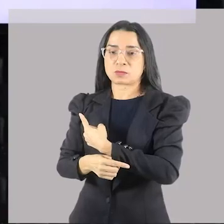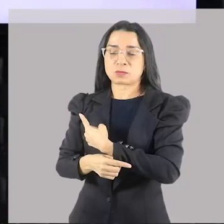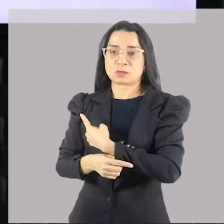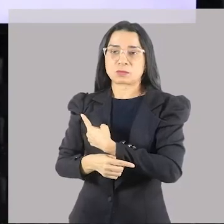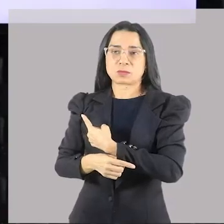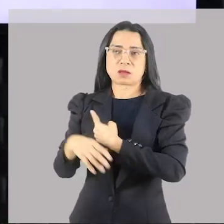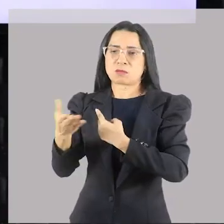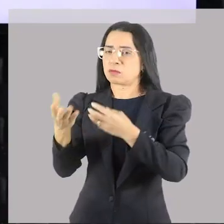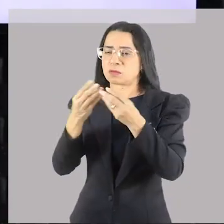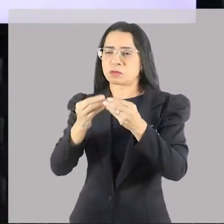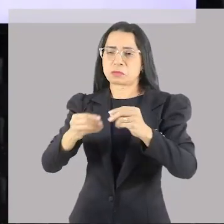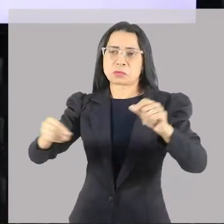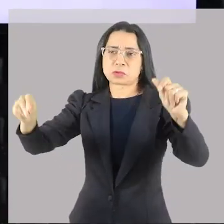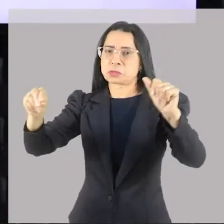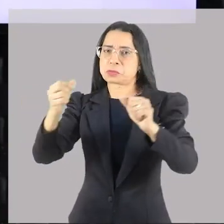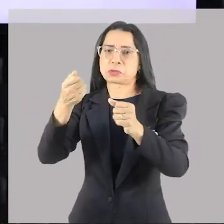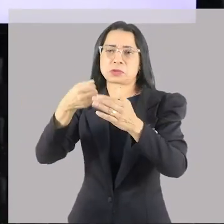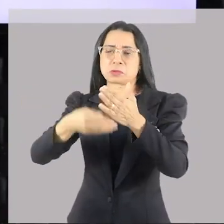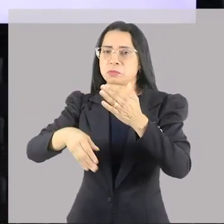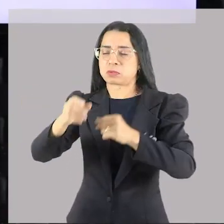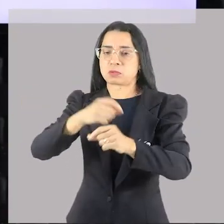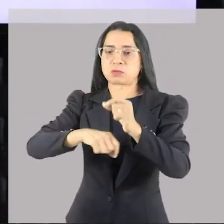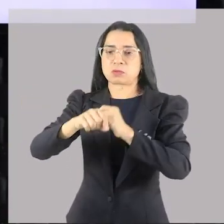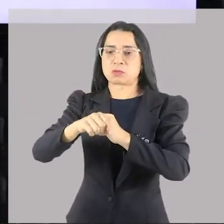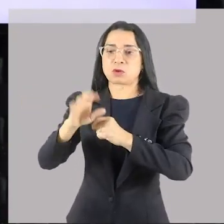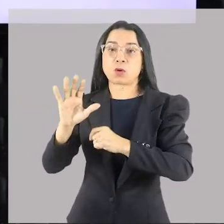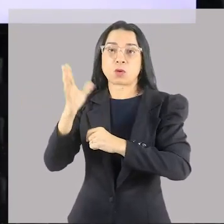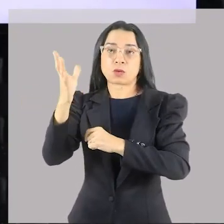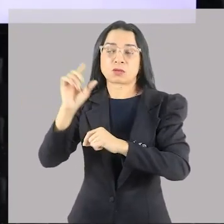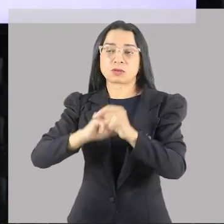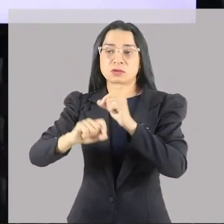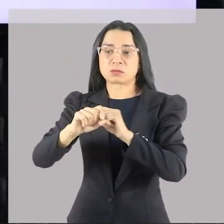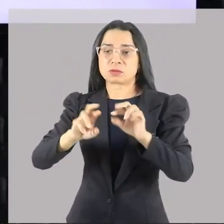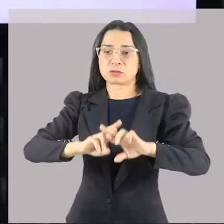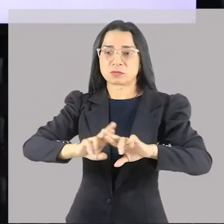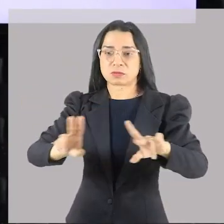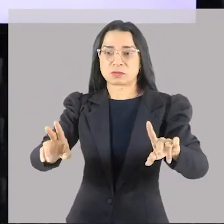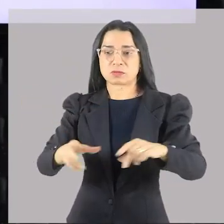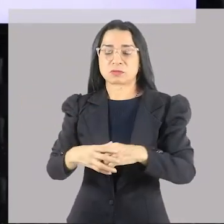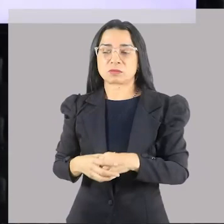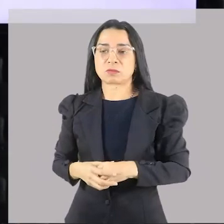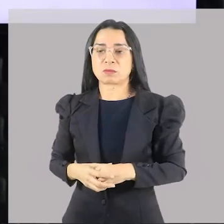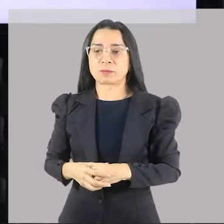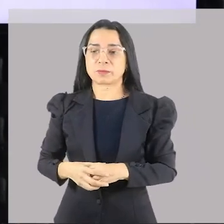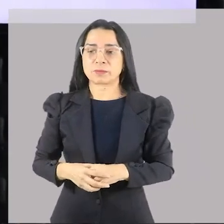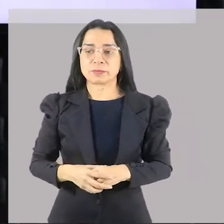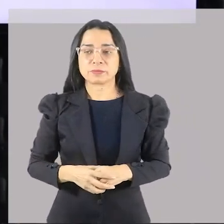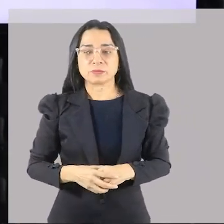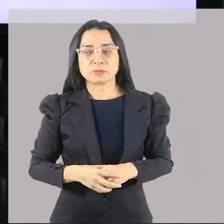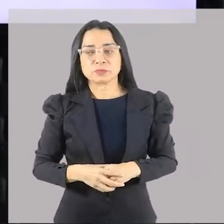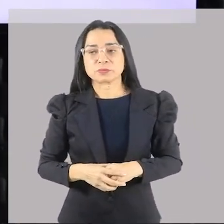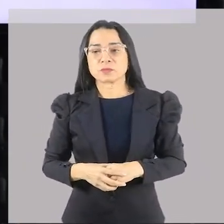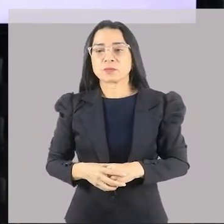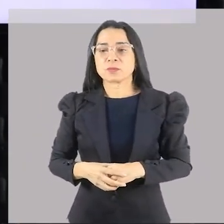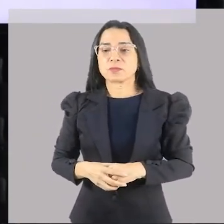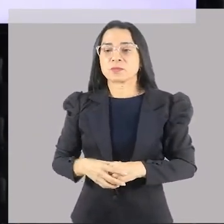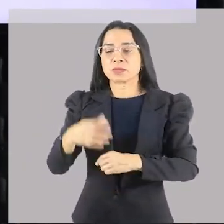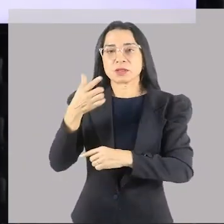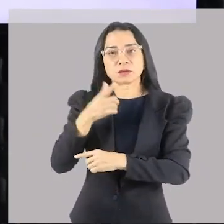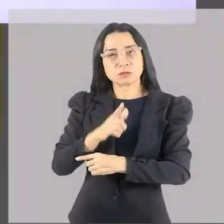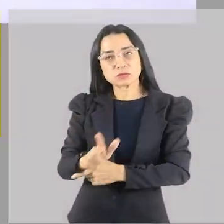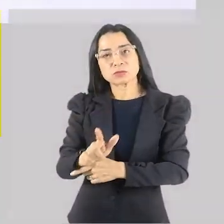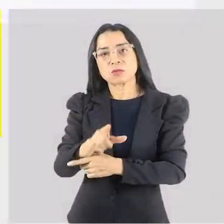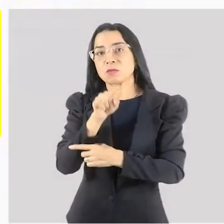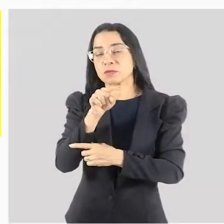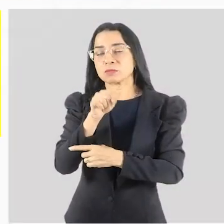destruído por uma série de situações aí, tem na parte de trás. Esse é o templo de Hefesto. Certo? Novamente, para que ninguém